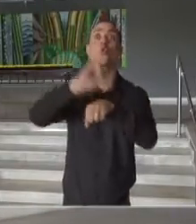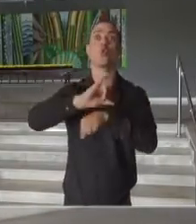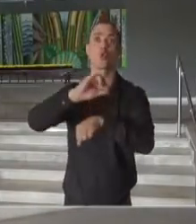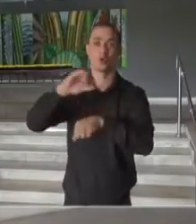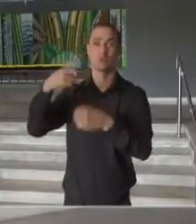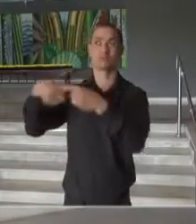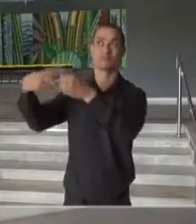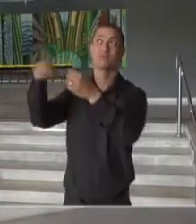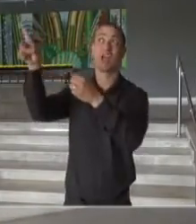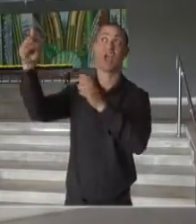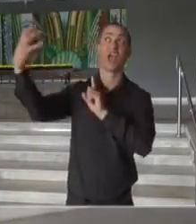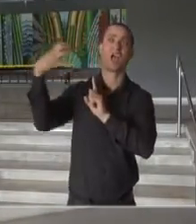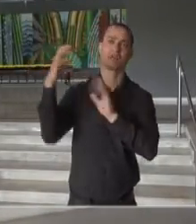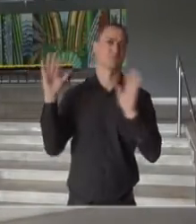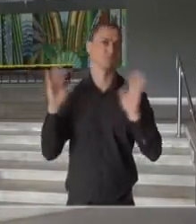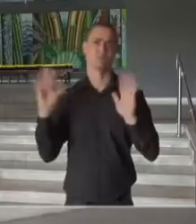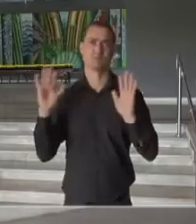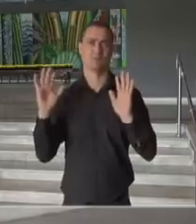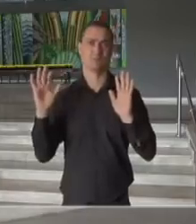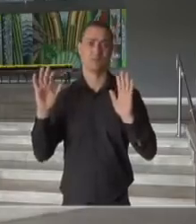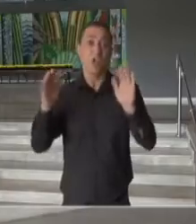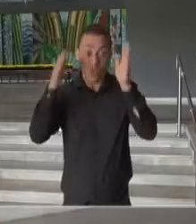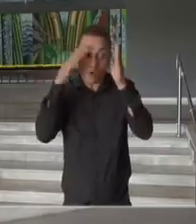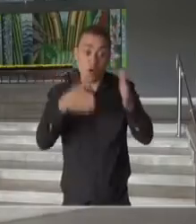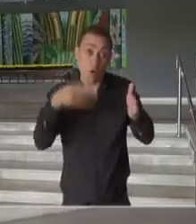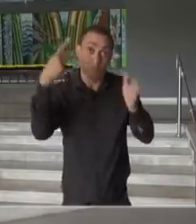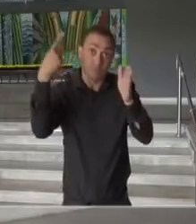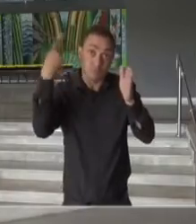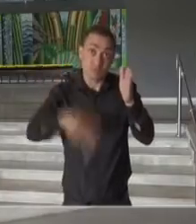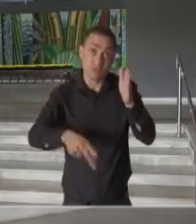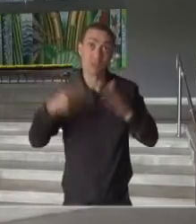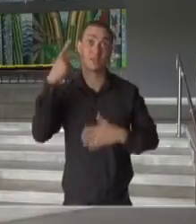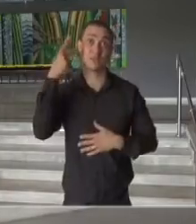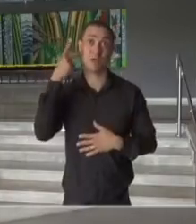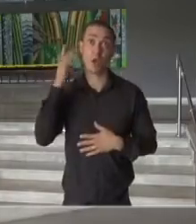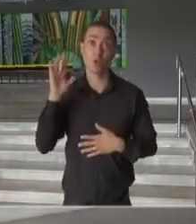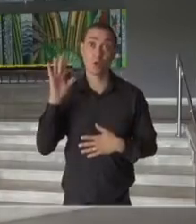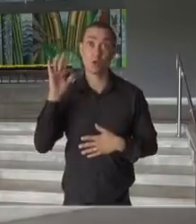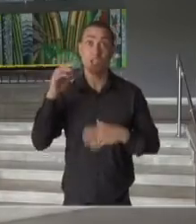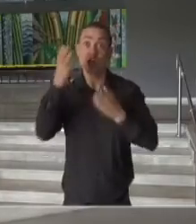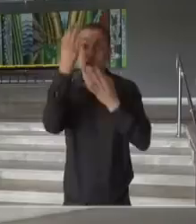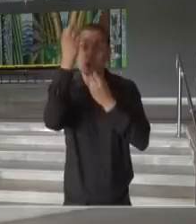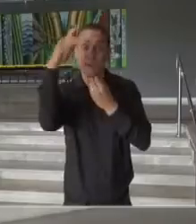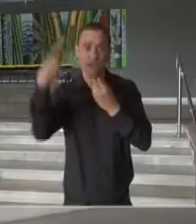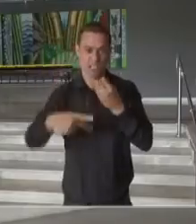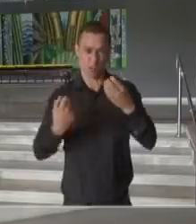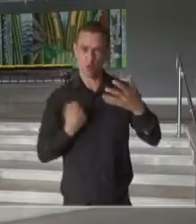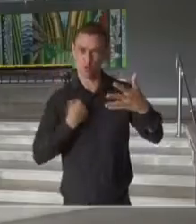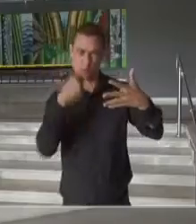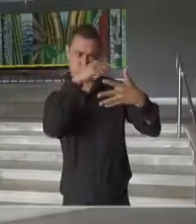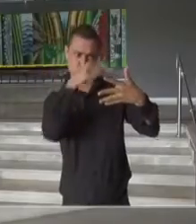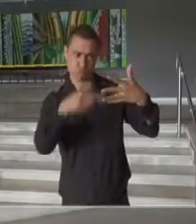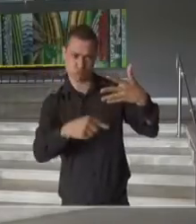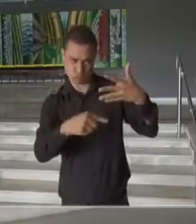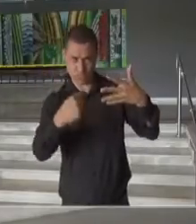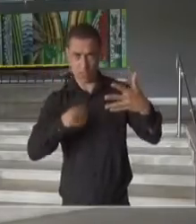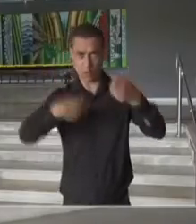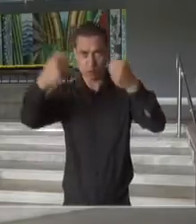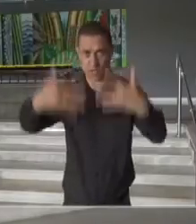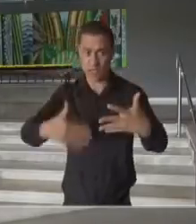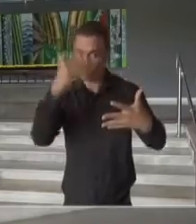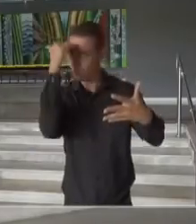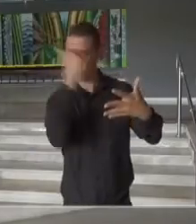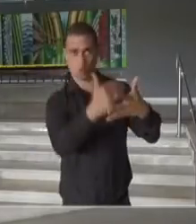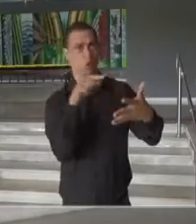alguns locais, em outros locais. Nós estamos trabalhando em cima dos indicadores, conforme eu expliquei